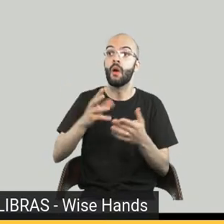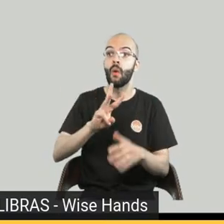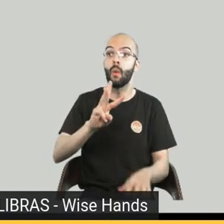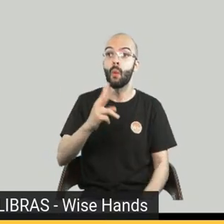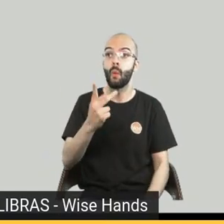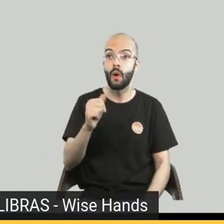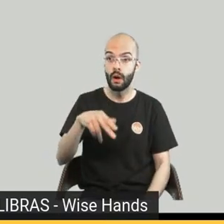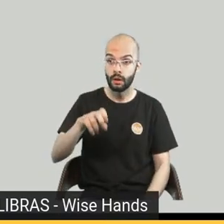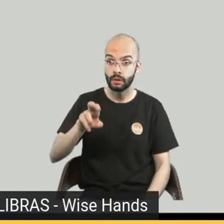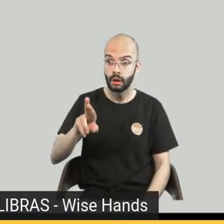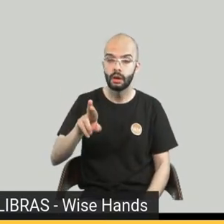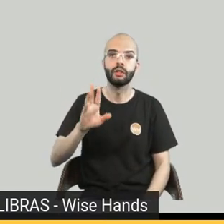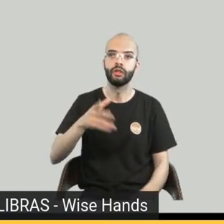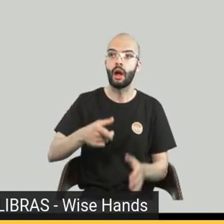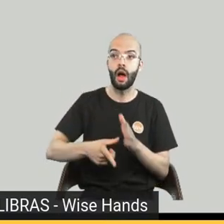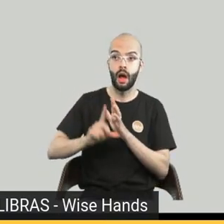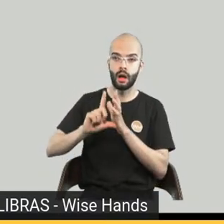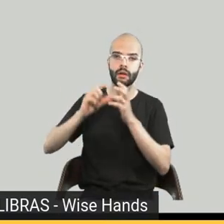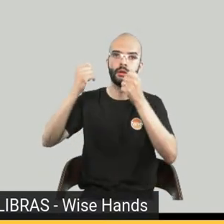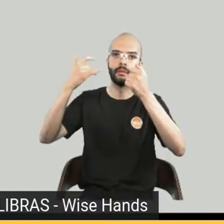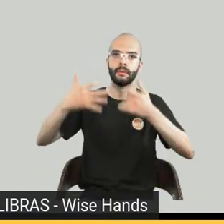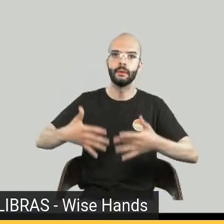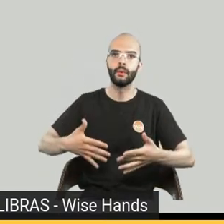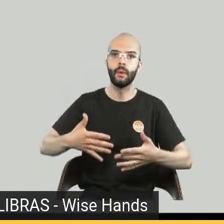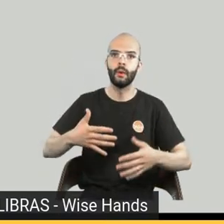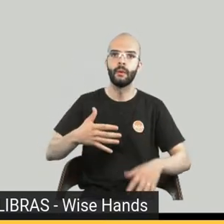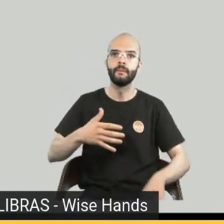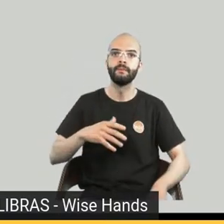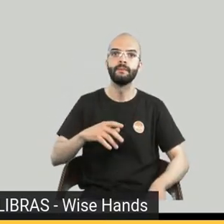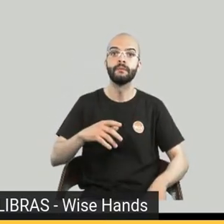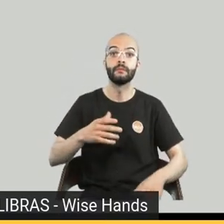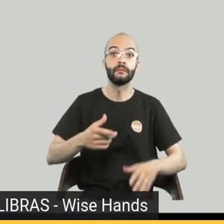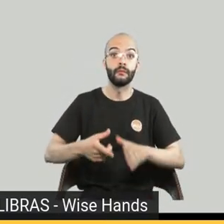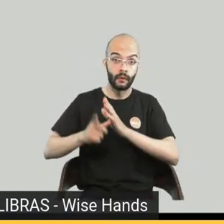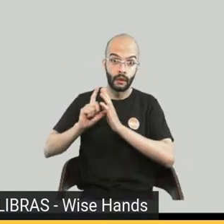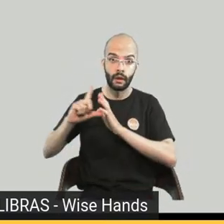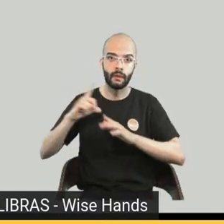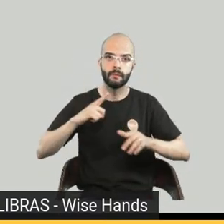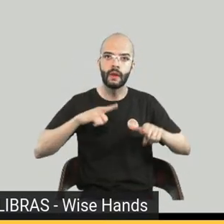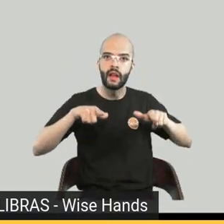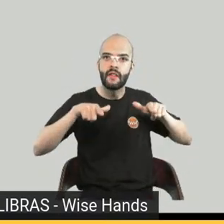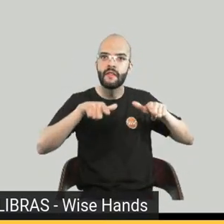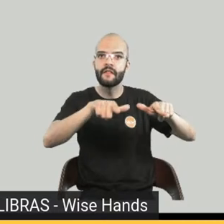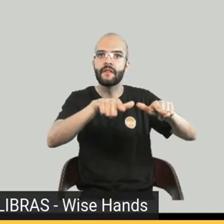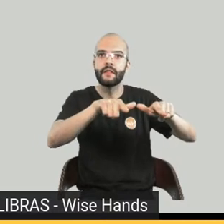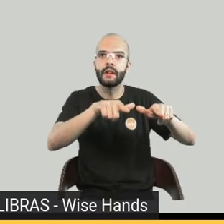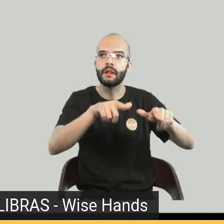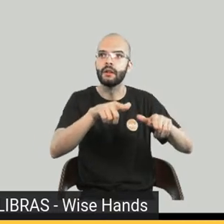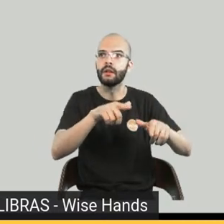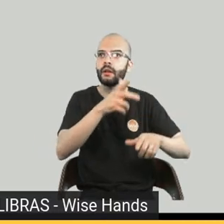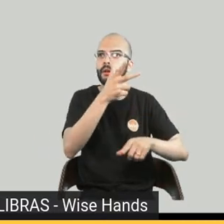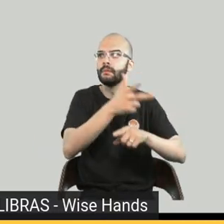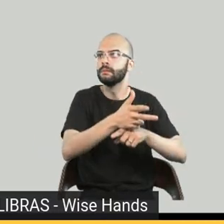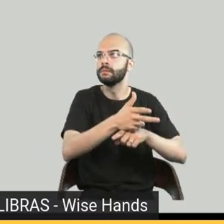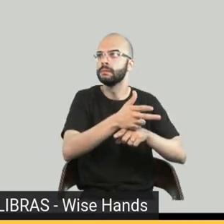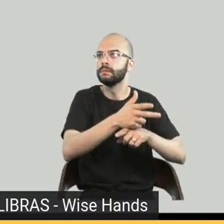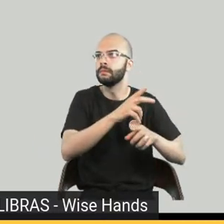não é novidade, já tinha a fita cassete, depois CD, mas agora a gente tem a oportunidade com o digital de